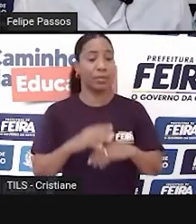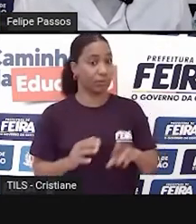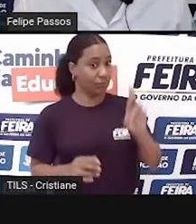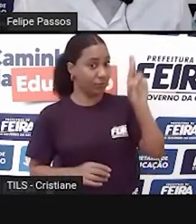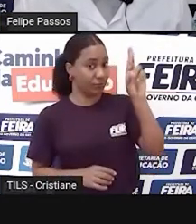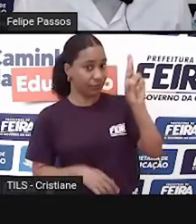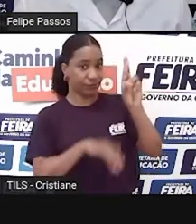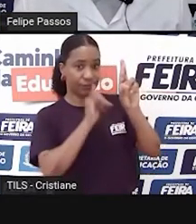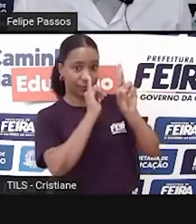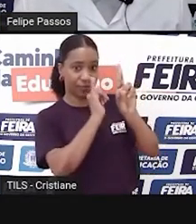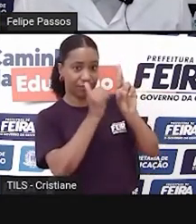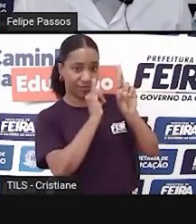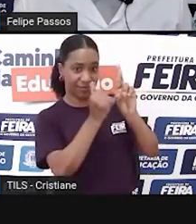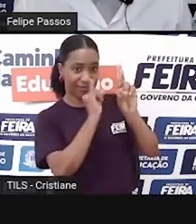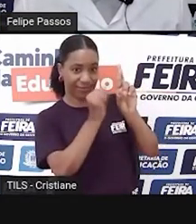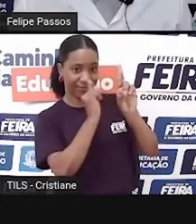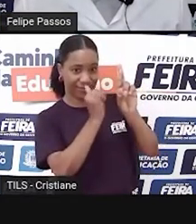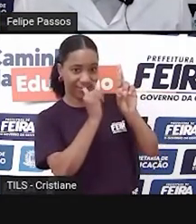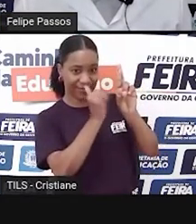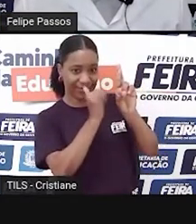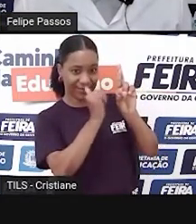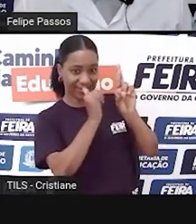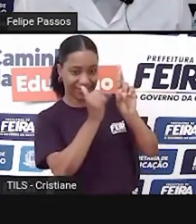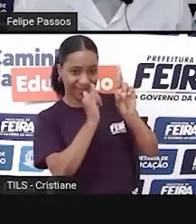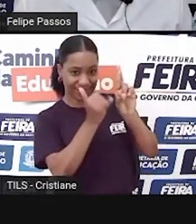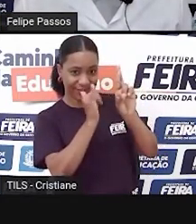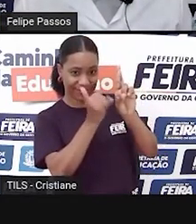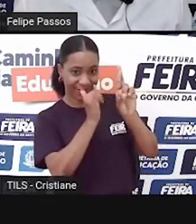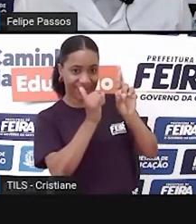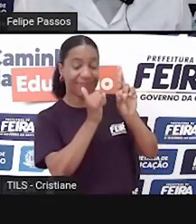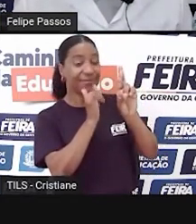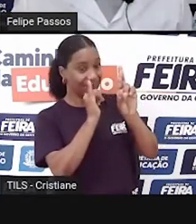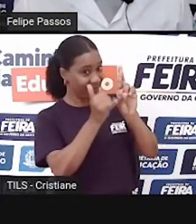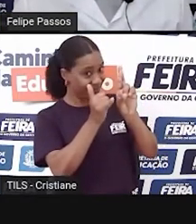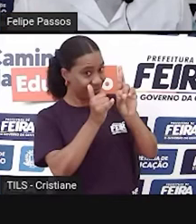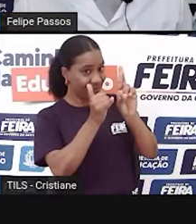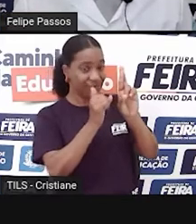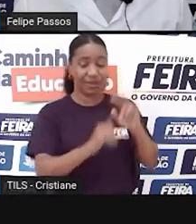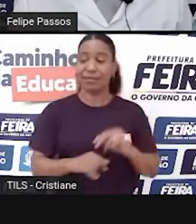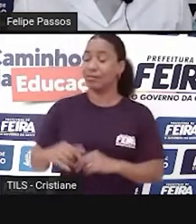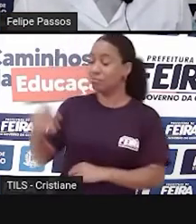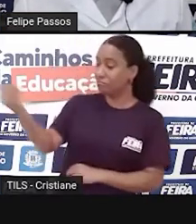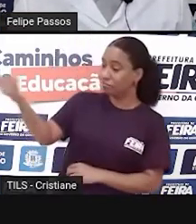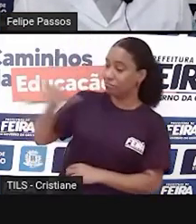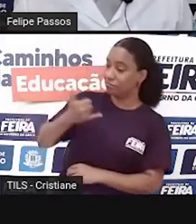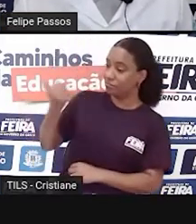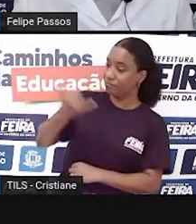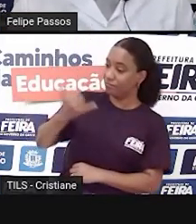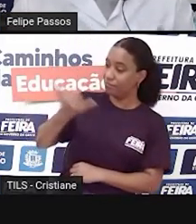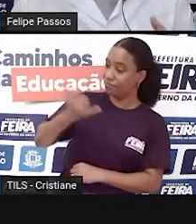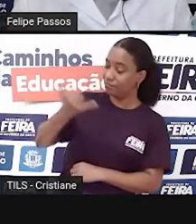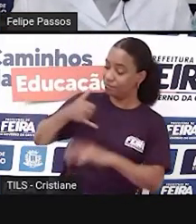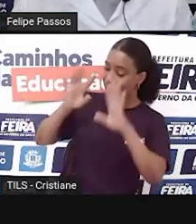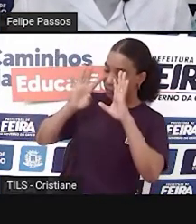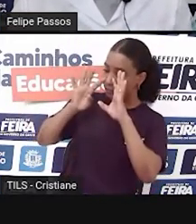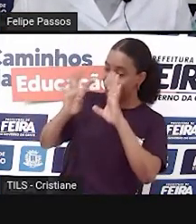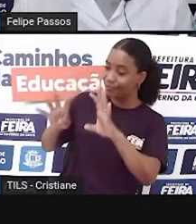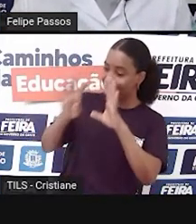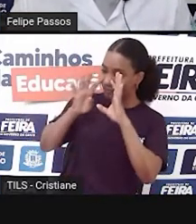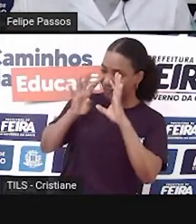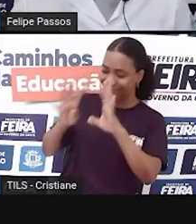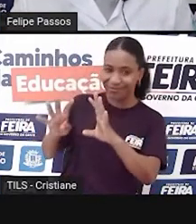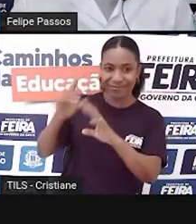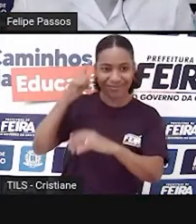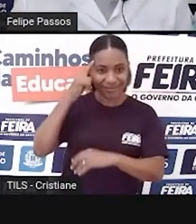que produz a informação, certo? E você tem um receptor que vai ouvir essa